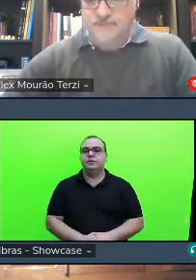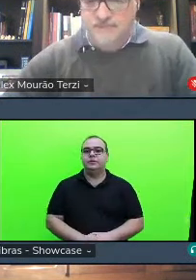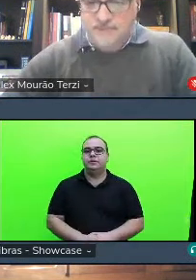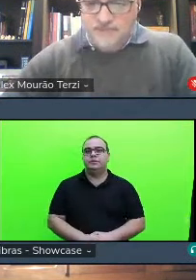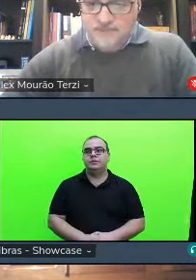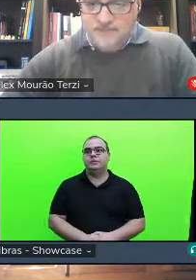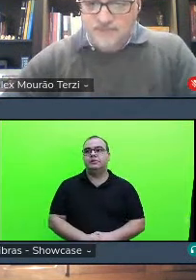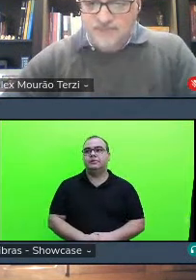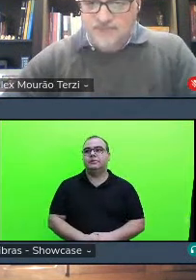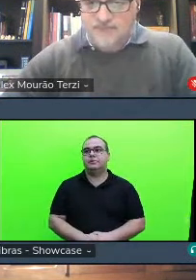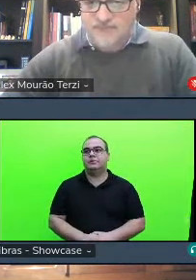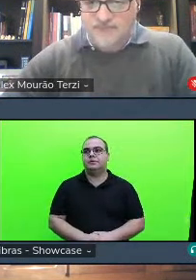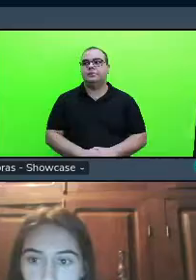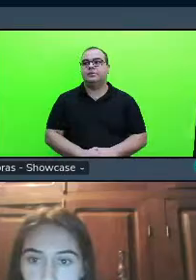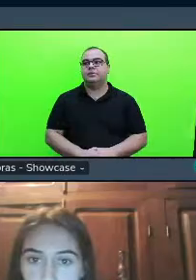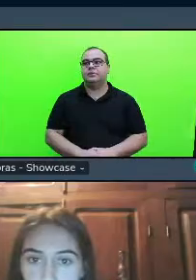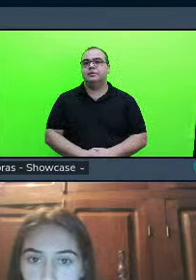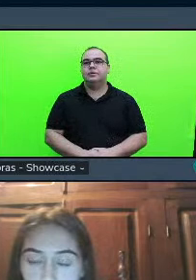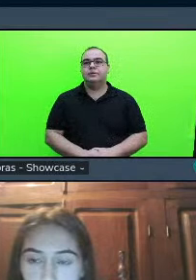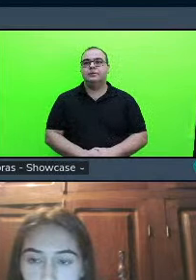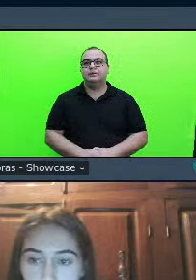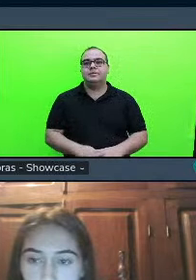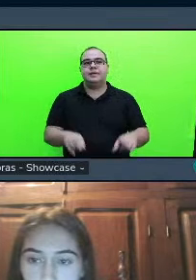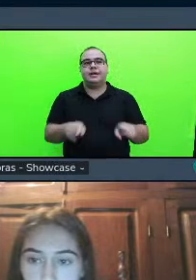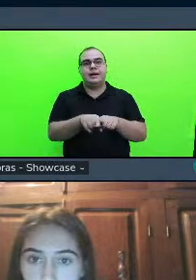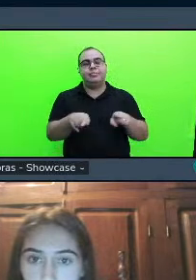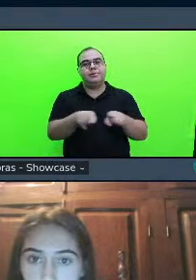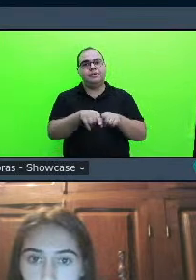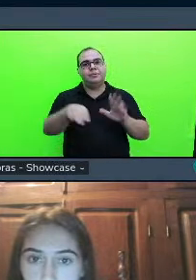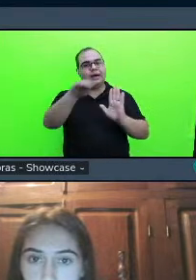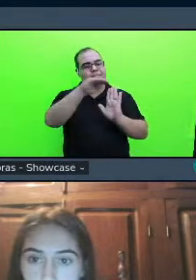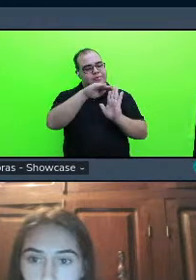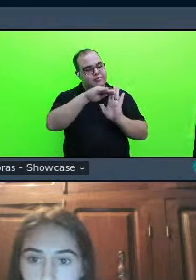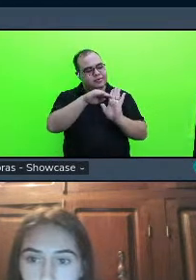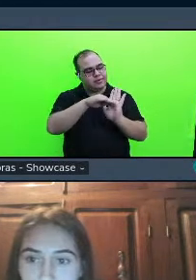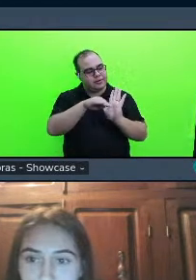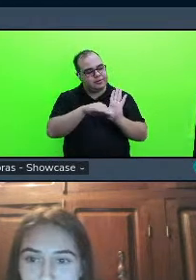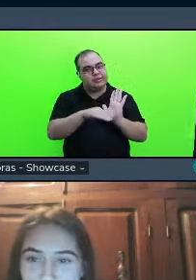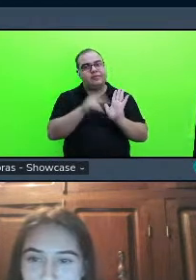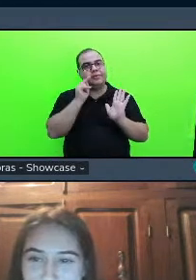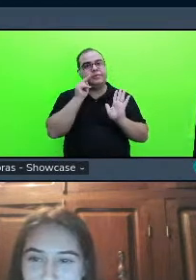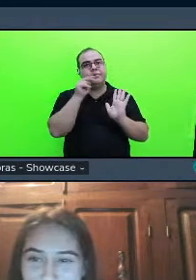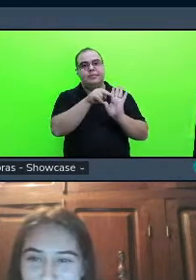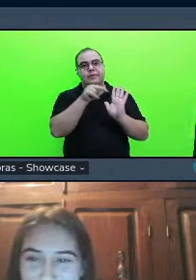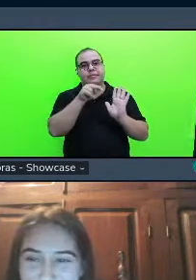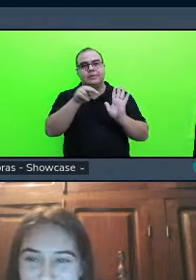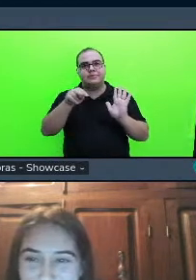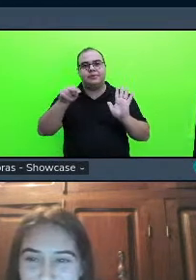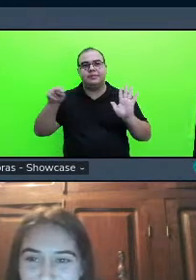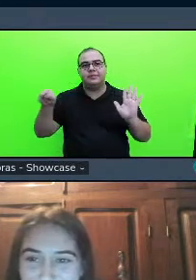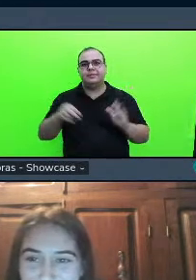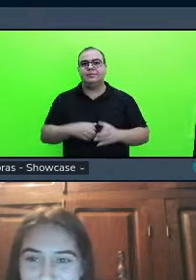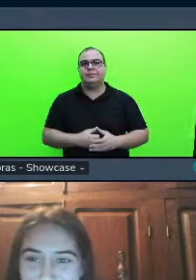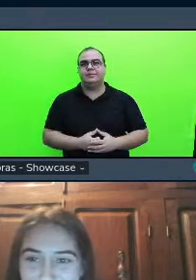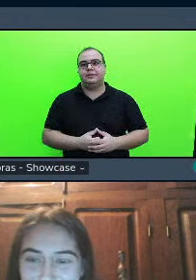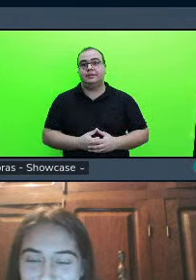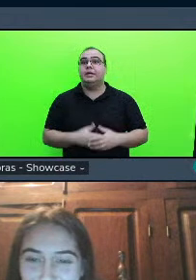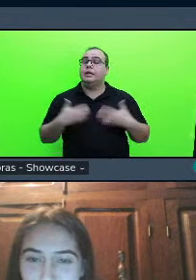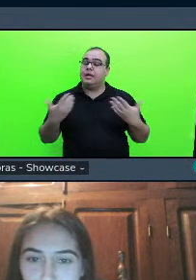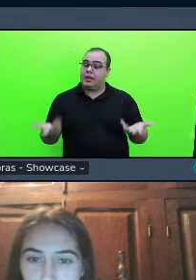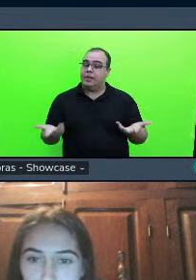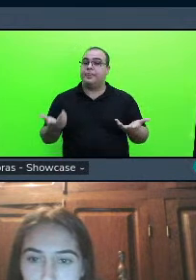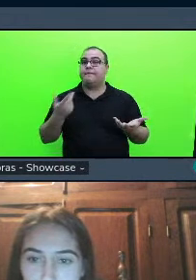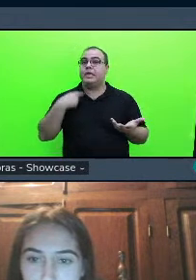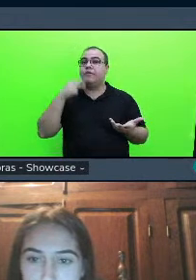então muito obrigada boa tarde Tássia veja bem eu fiz até